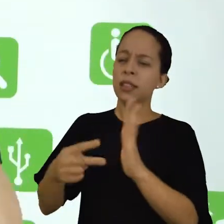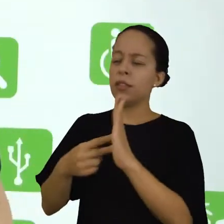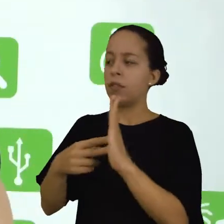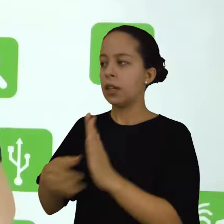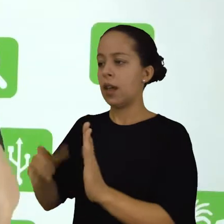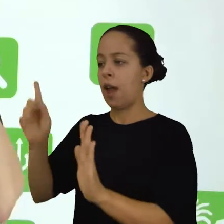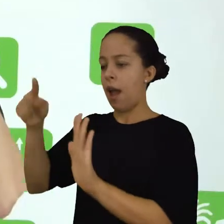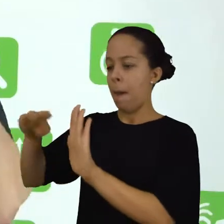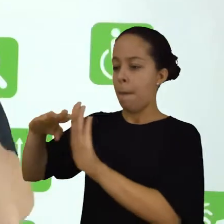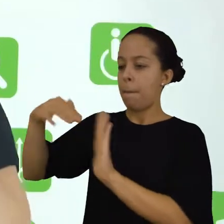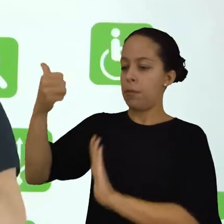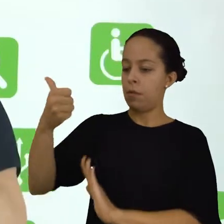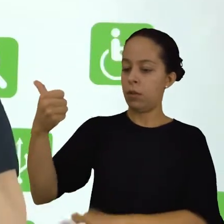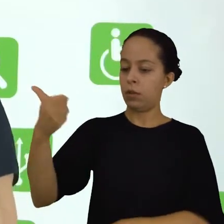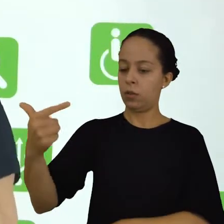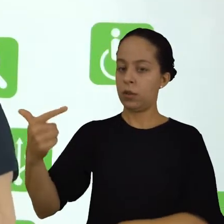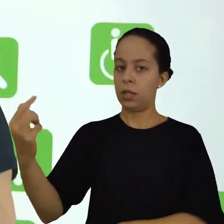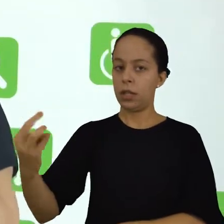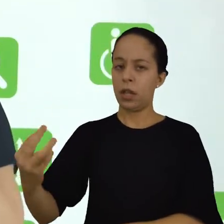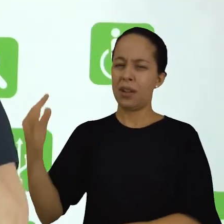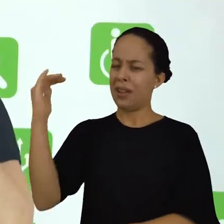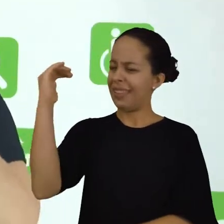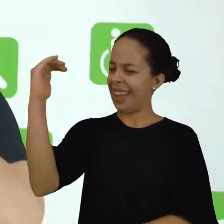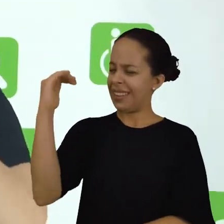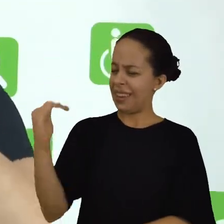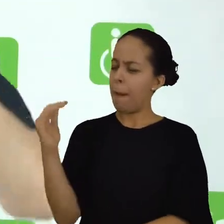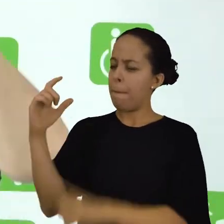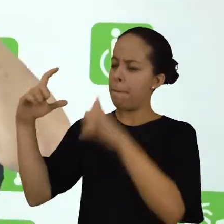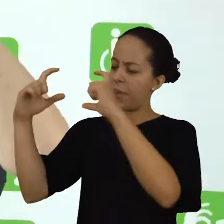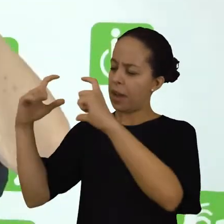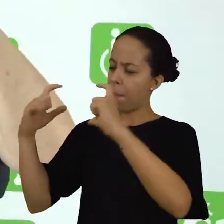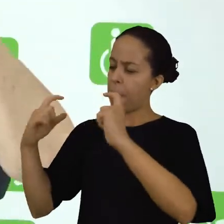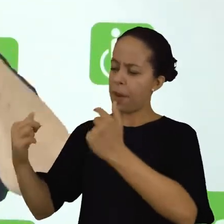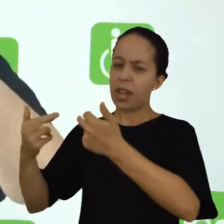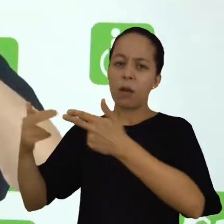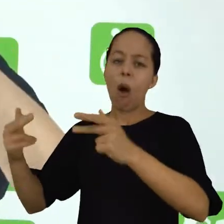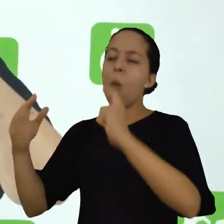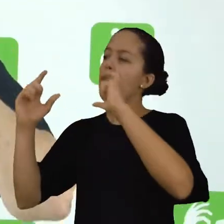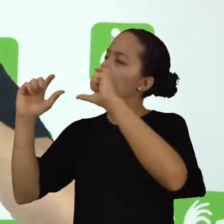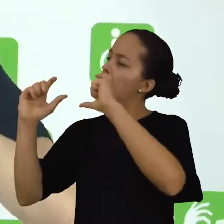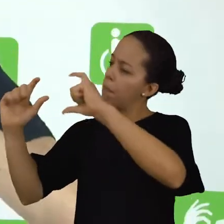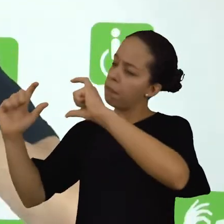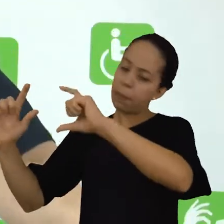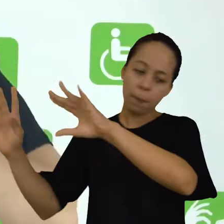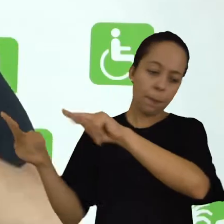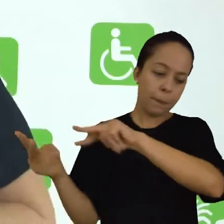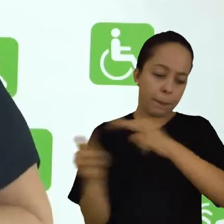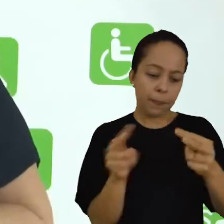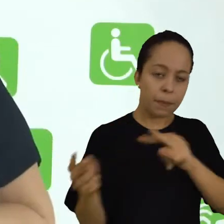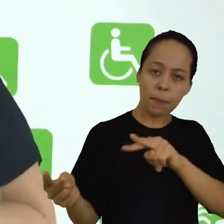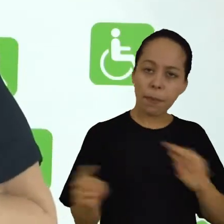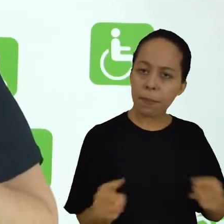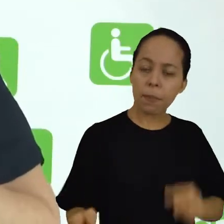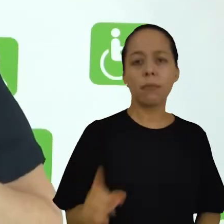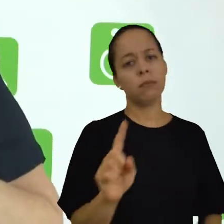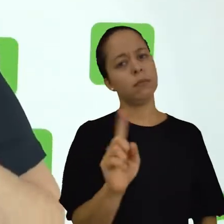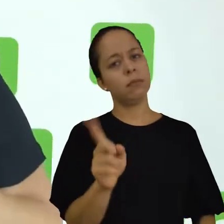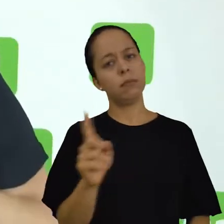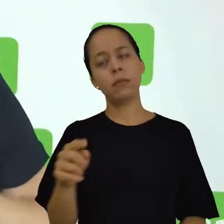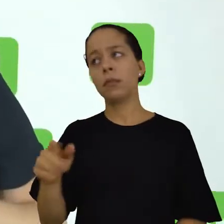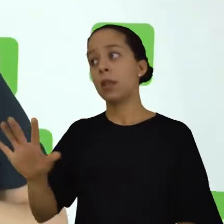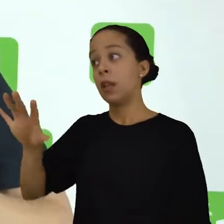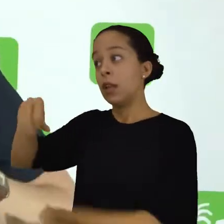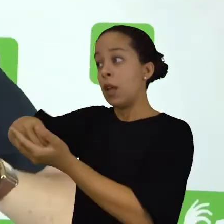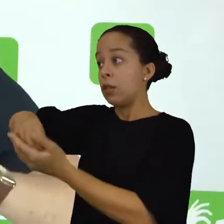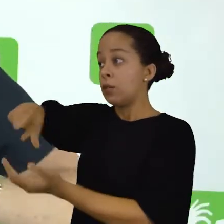a ordem e divisão. Ou seja, você não tem que resumir cada parágrafo isoladamente, você tem que